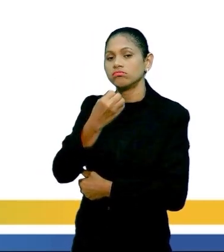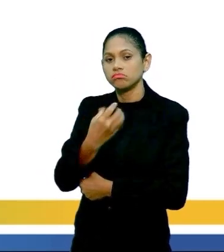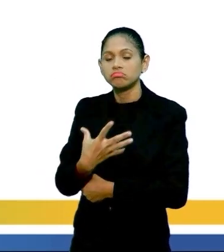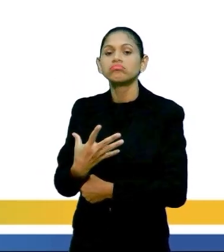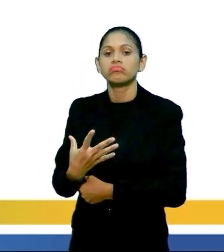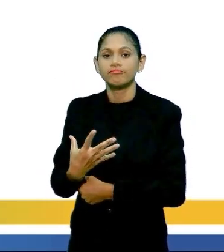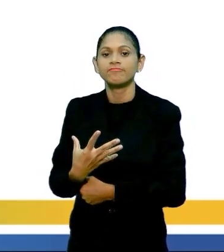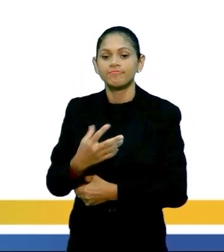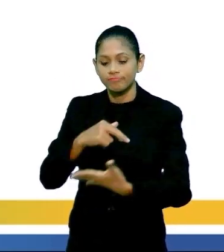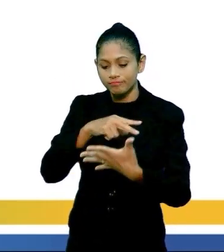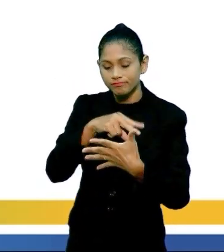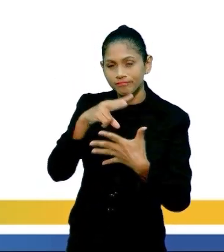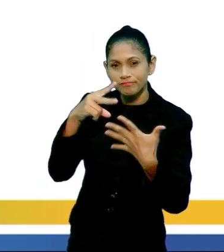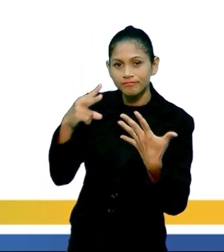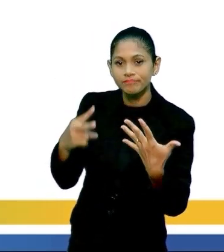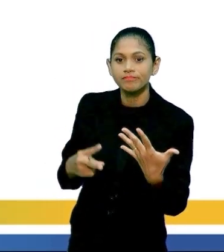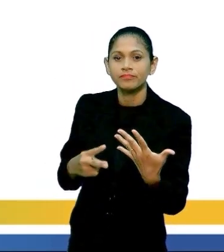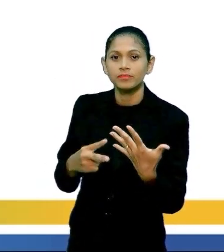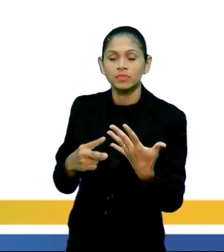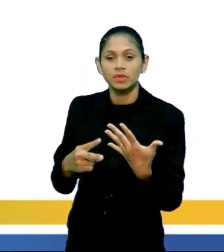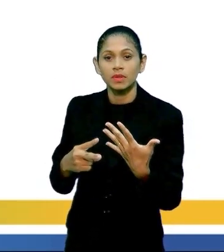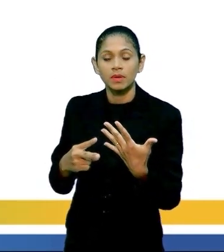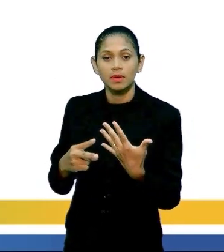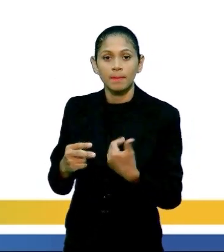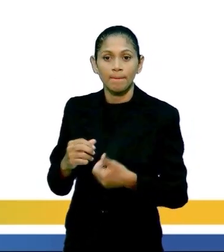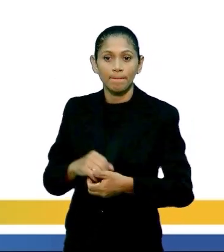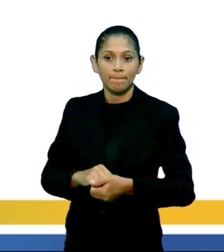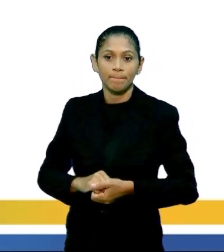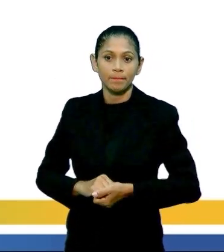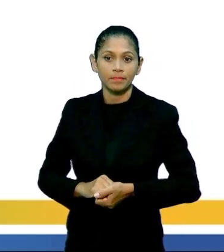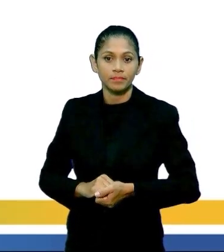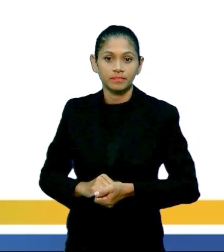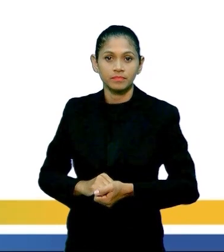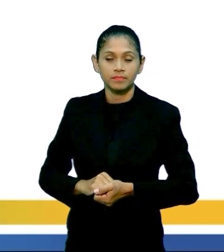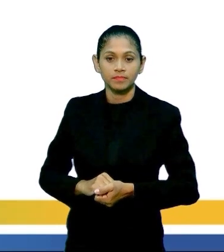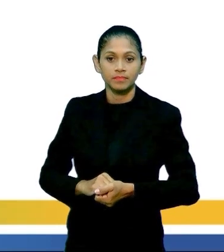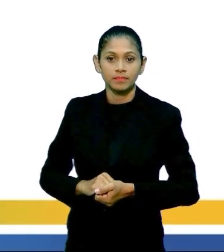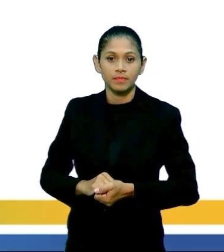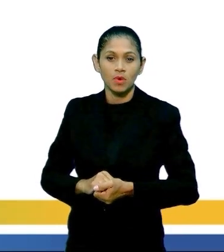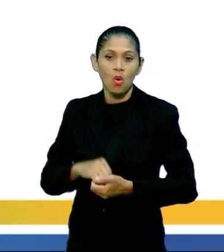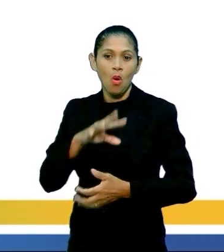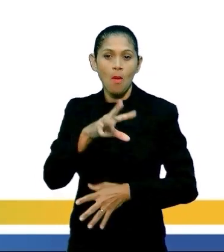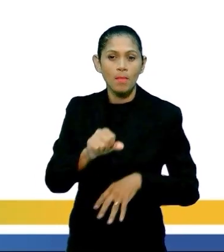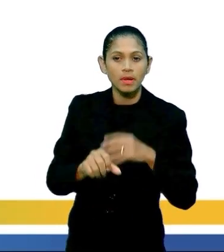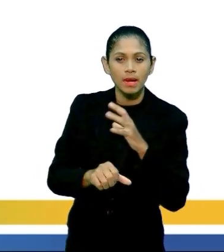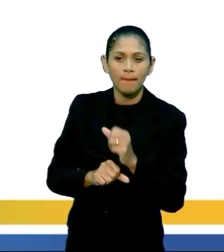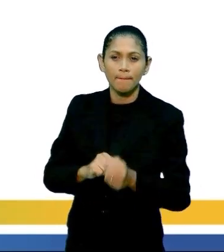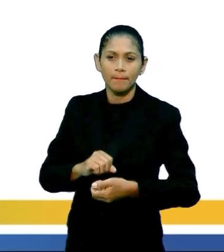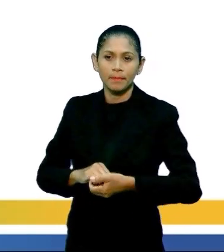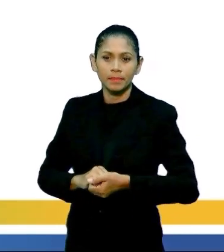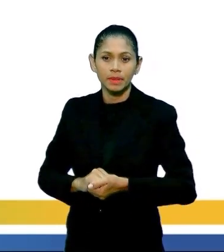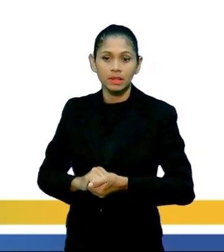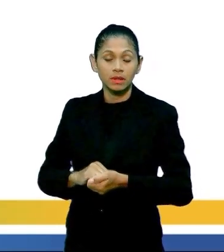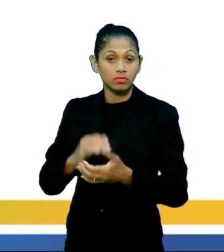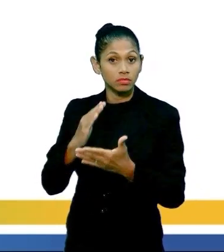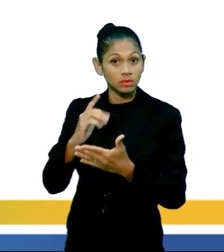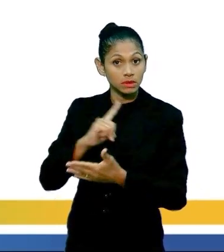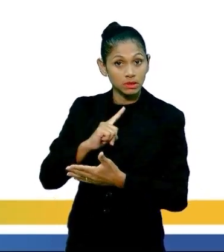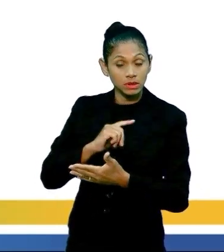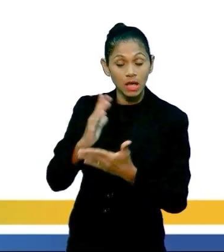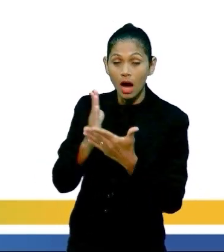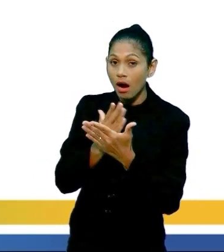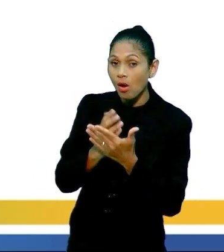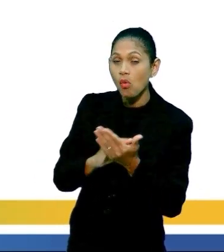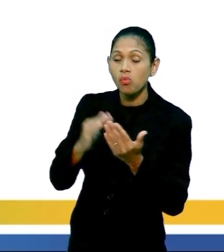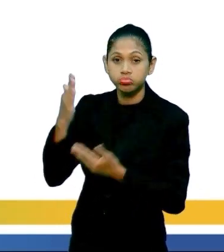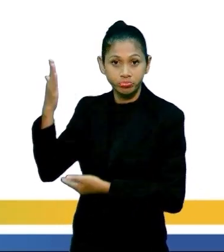das brincadeiras e jogos preferidos às crianças brasileiras. Algumas delas são pega-pega, escravo de joia, queimada. No entanto, outras